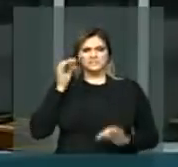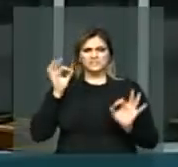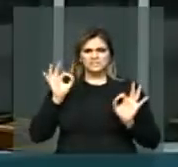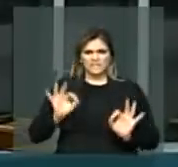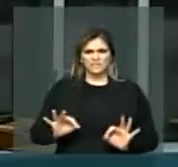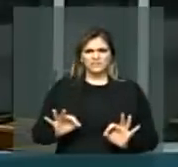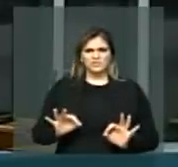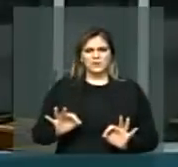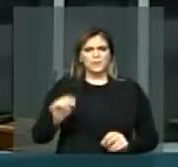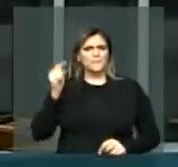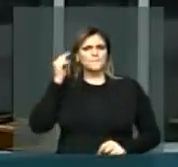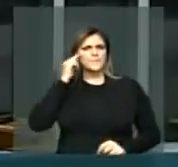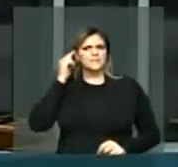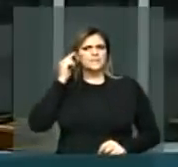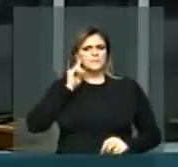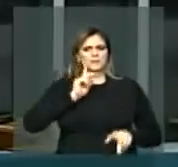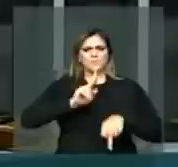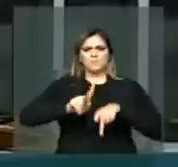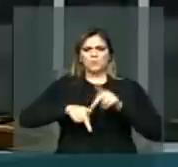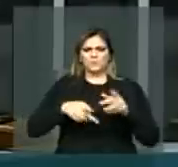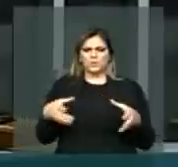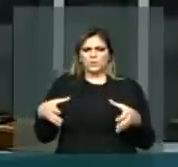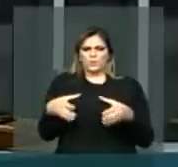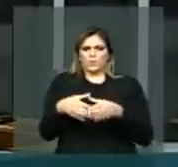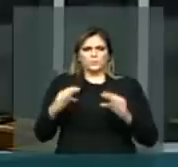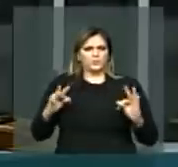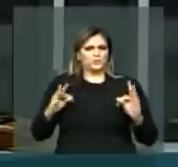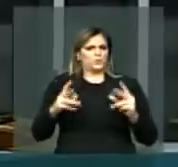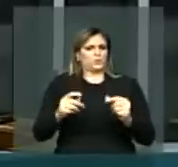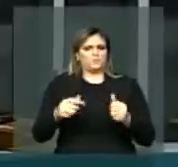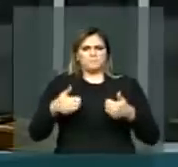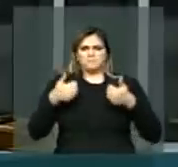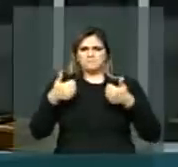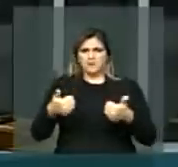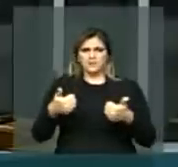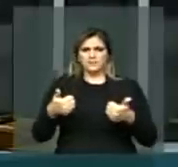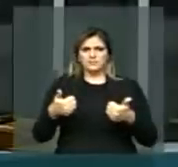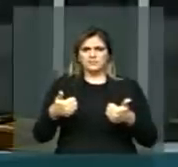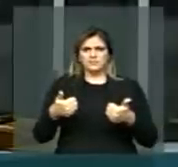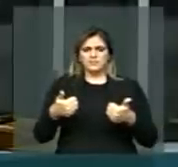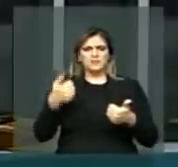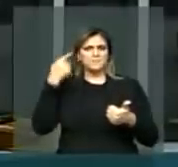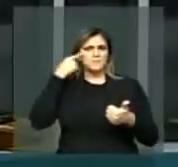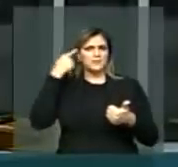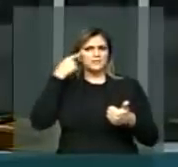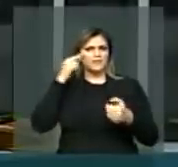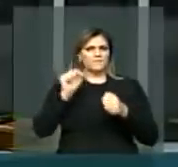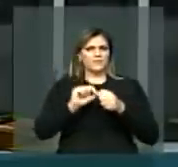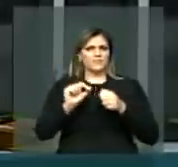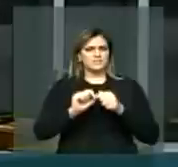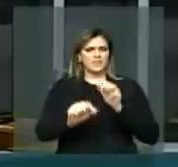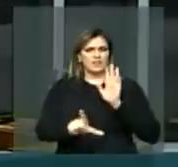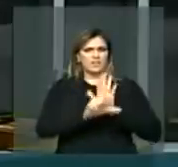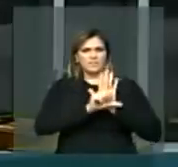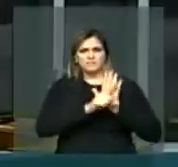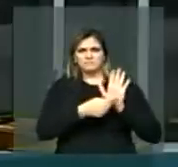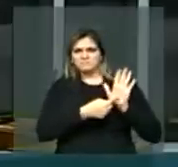medida que fazemos as reflexões para esta legislação que nos